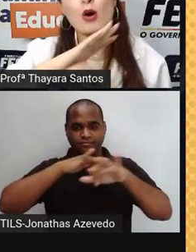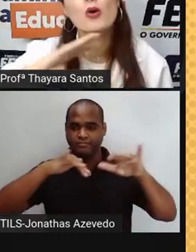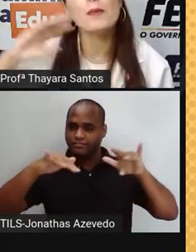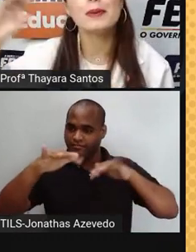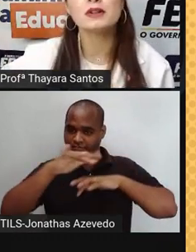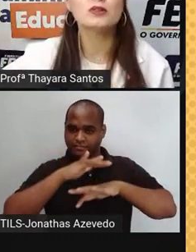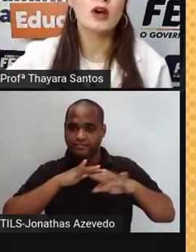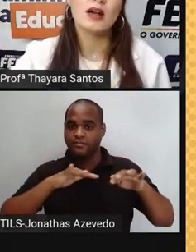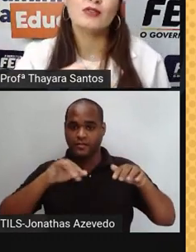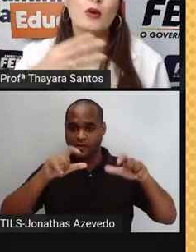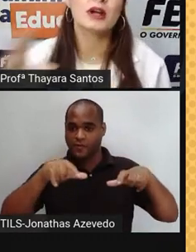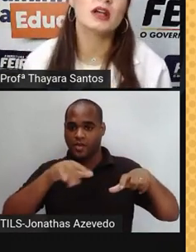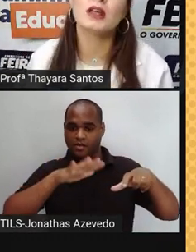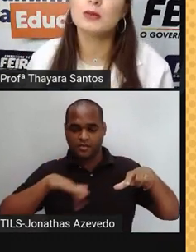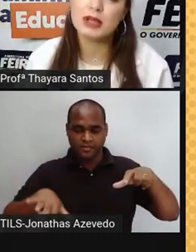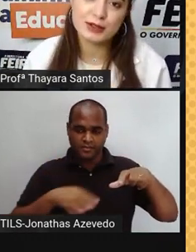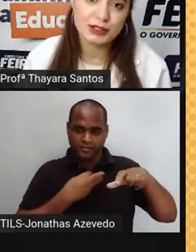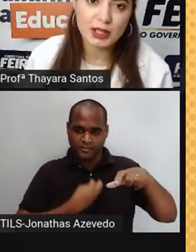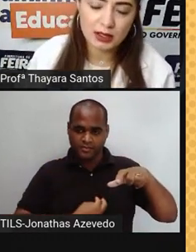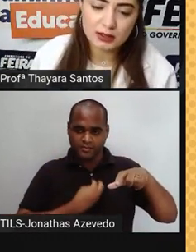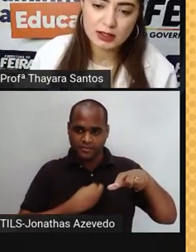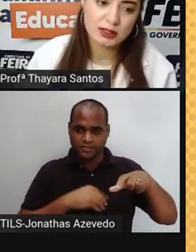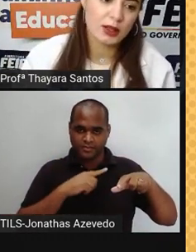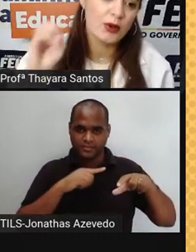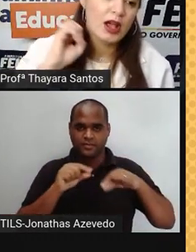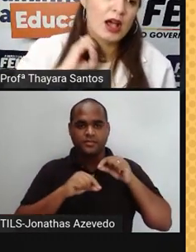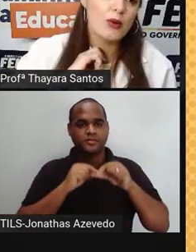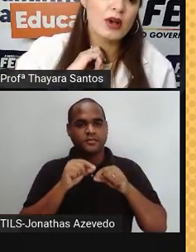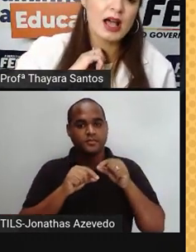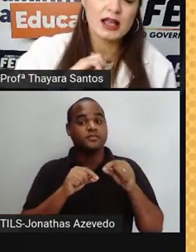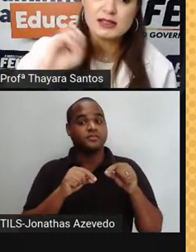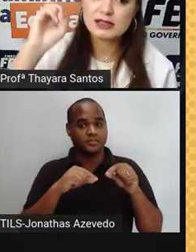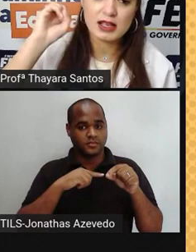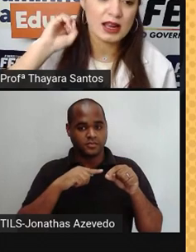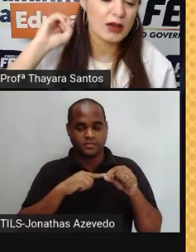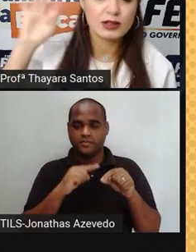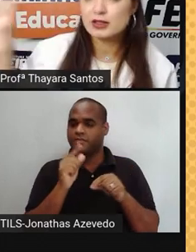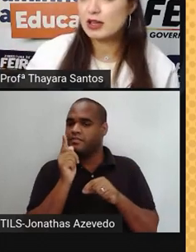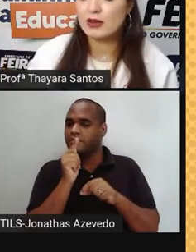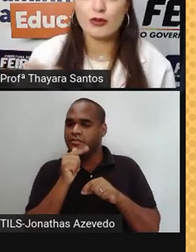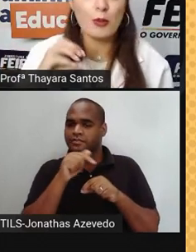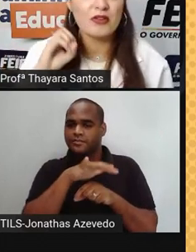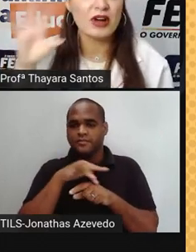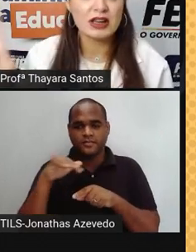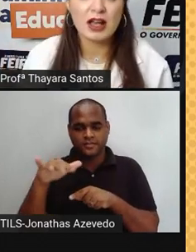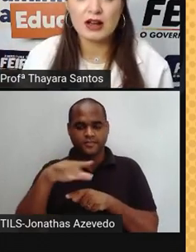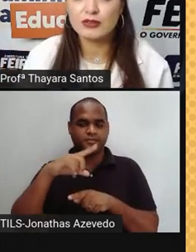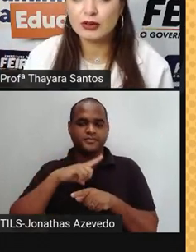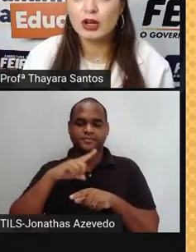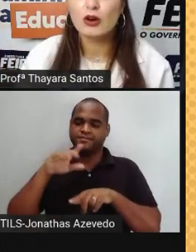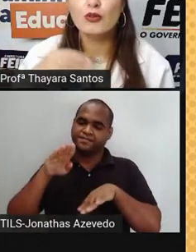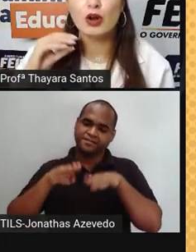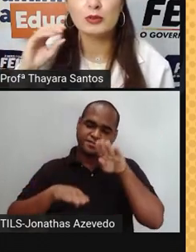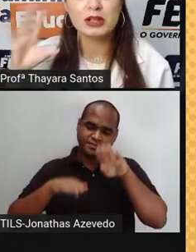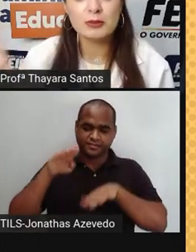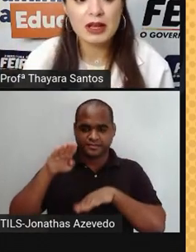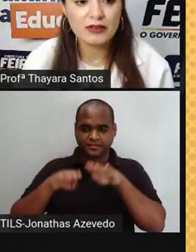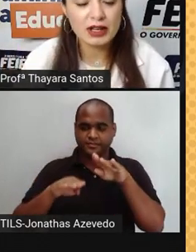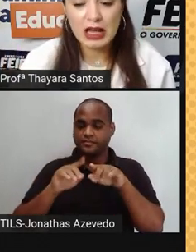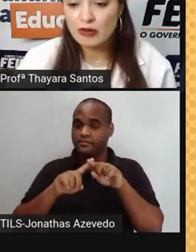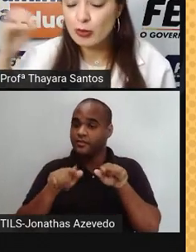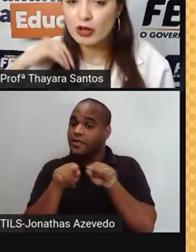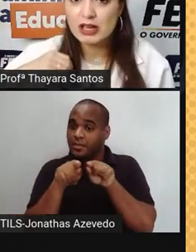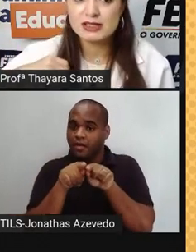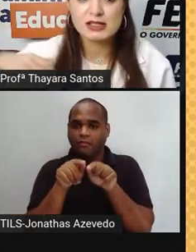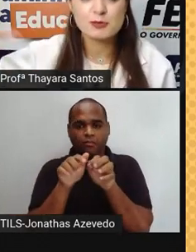acaba ocupando a forma que aquele ambiente tem. Então, o gás, ele é uma forma variável. O volume também